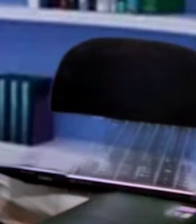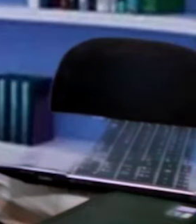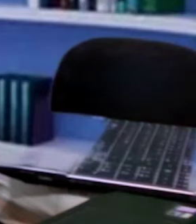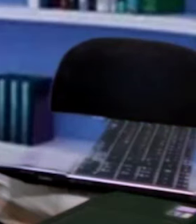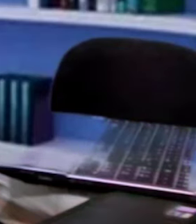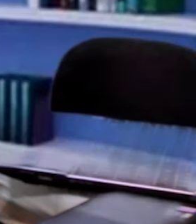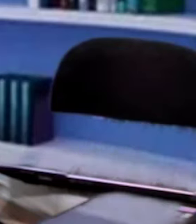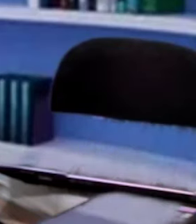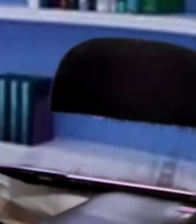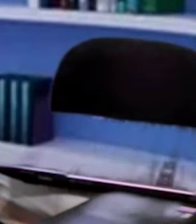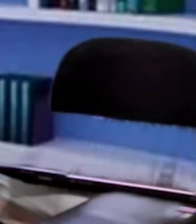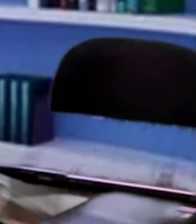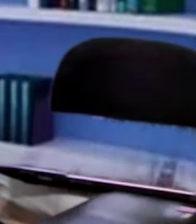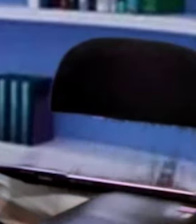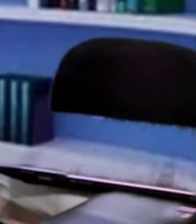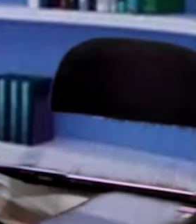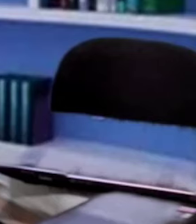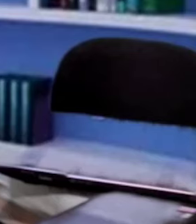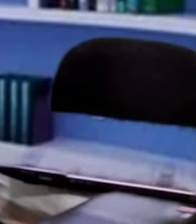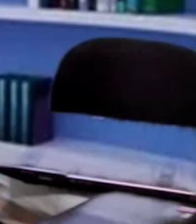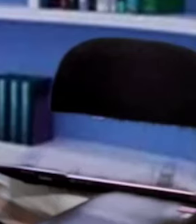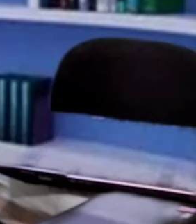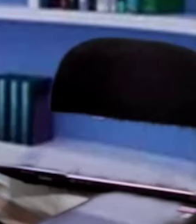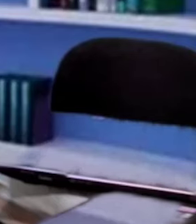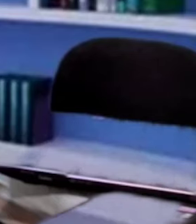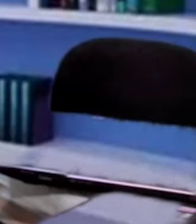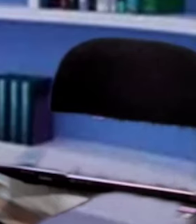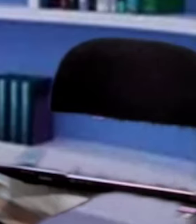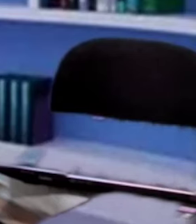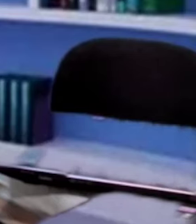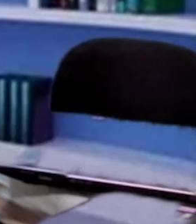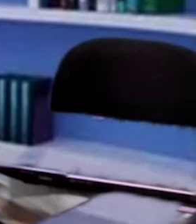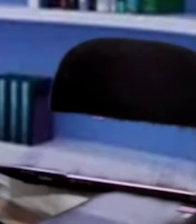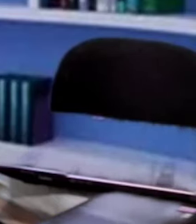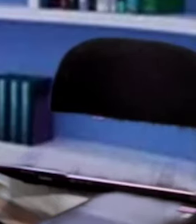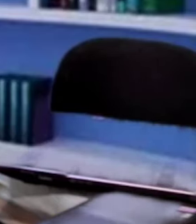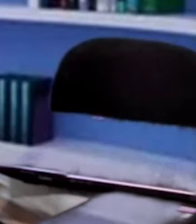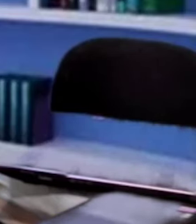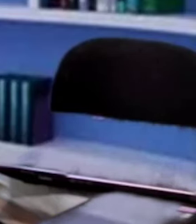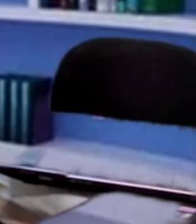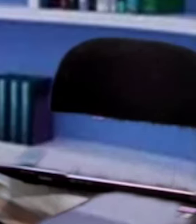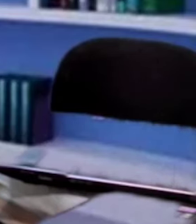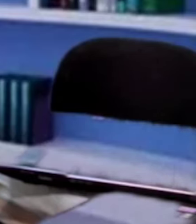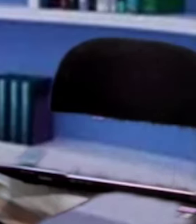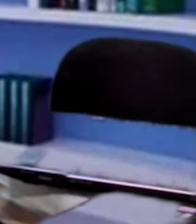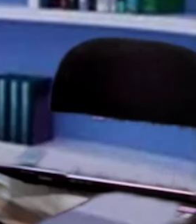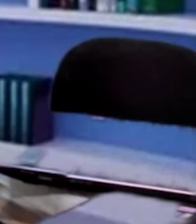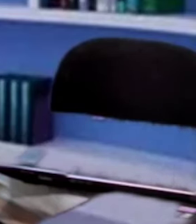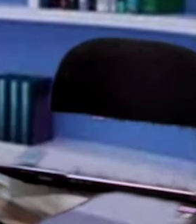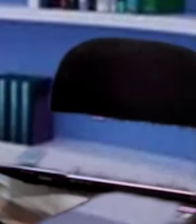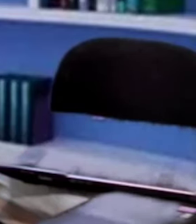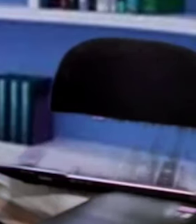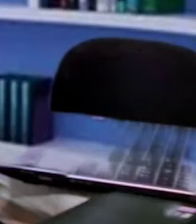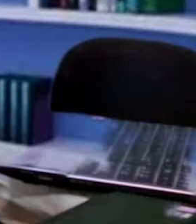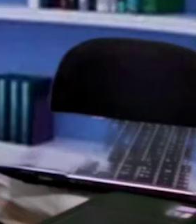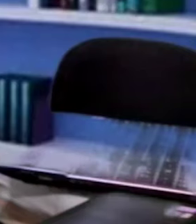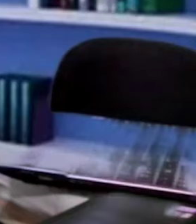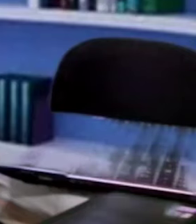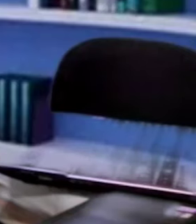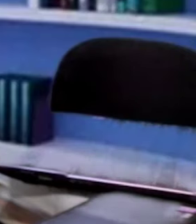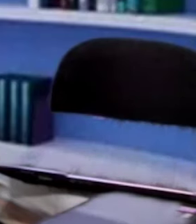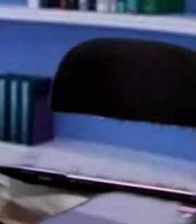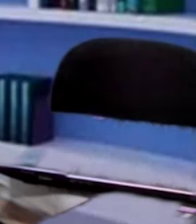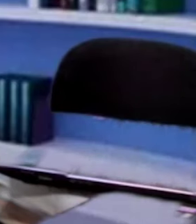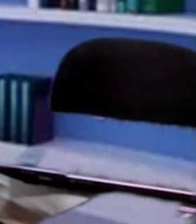especialíssimo para trazer para vocês. Nós estamos aí vivendo essa história do Bolsonaro, né, nesse ato na Paulista,